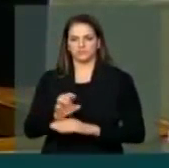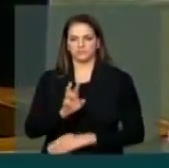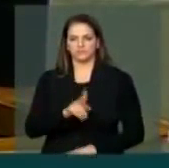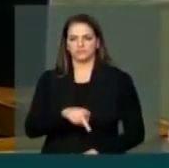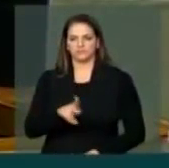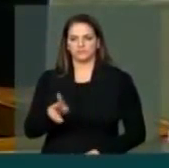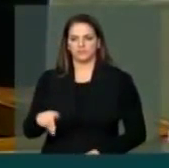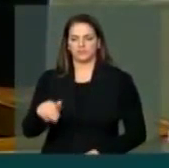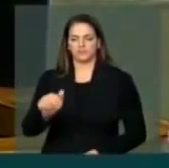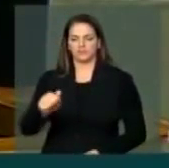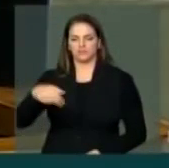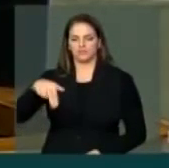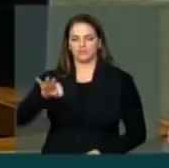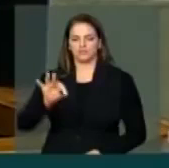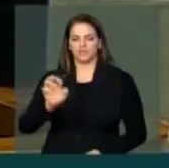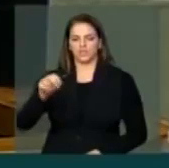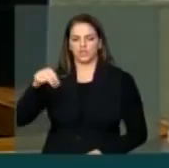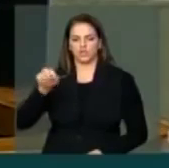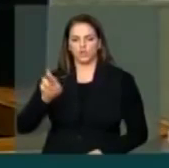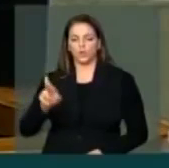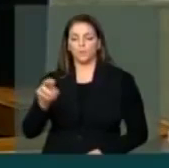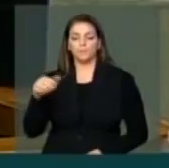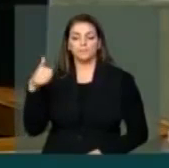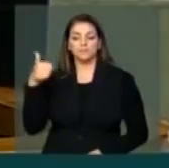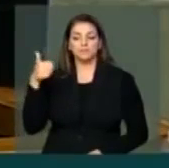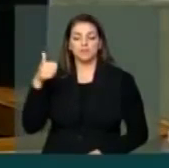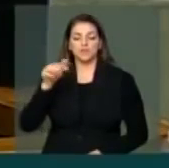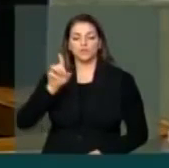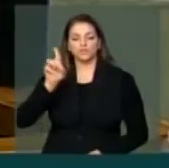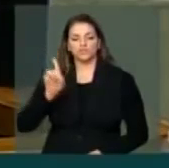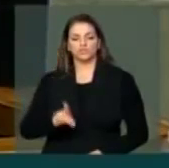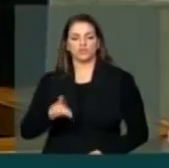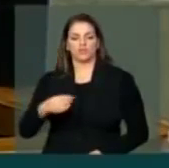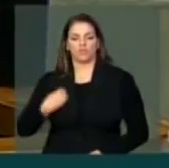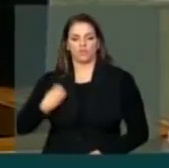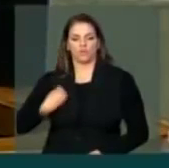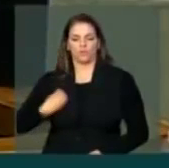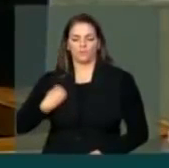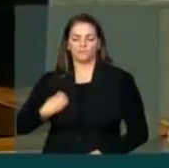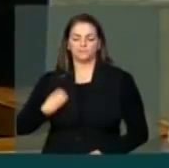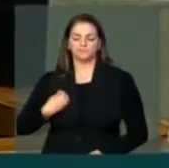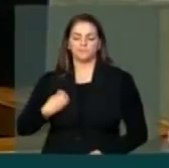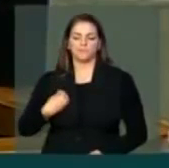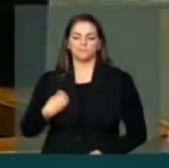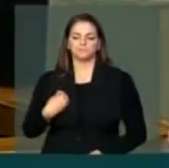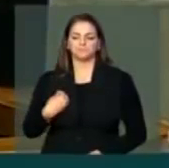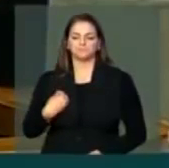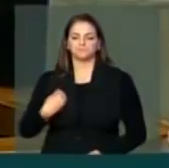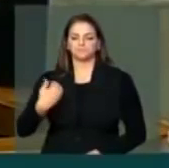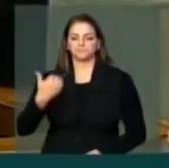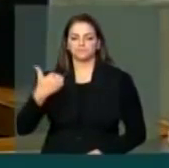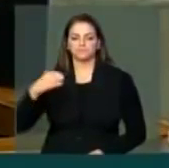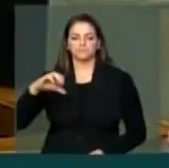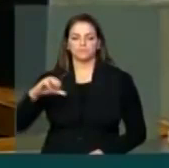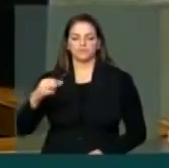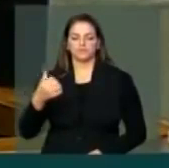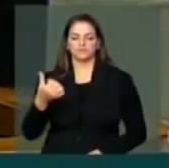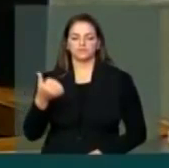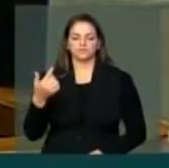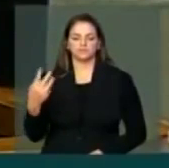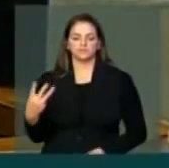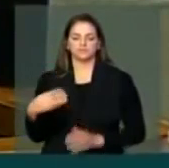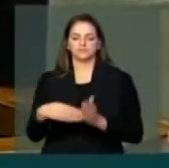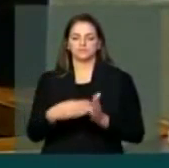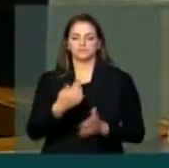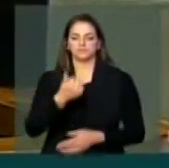Naspolini foi o primeiro diretor eleito, dirigiu a ISAG entre 66 e 72, período que a